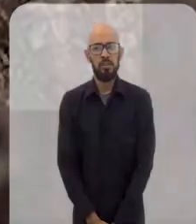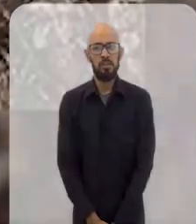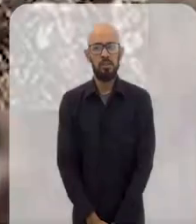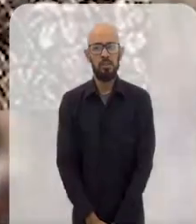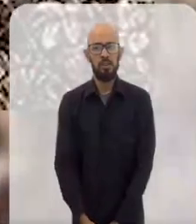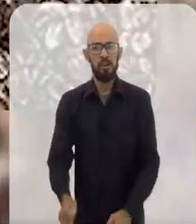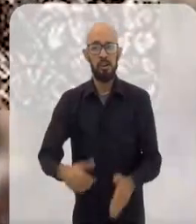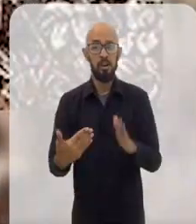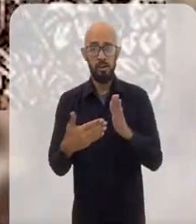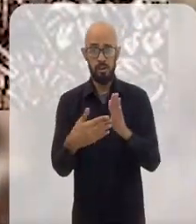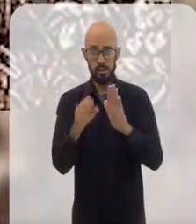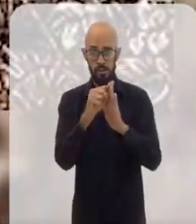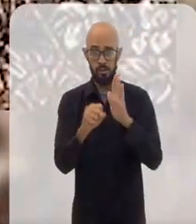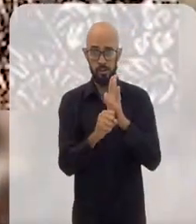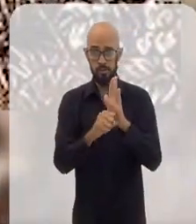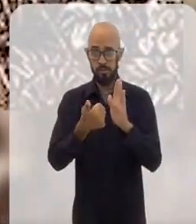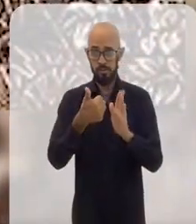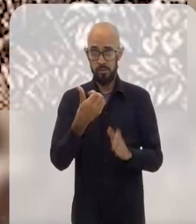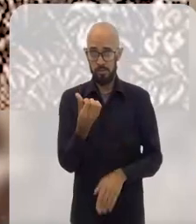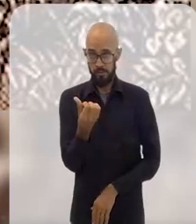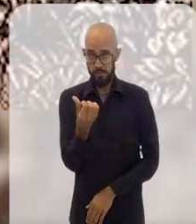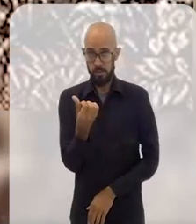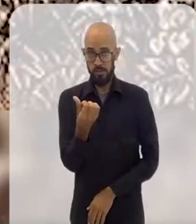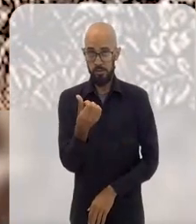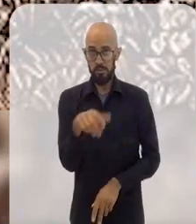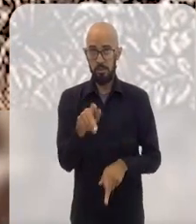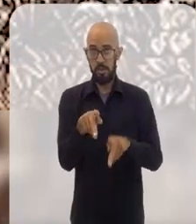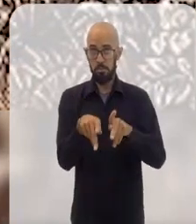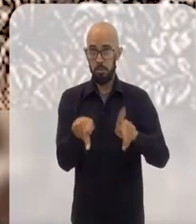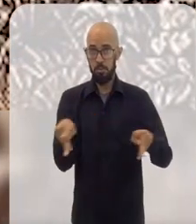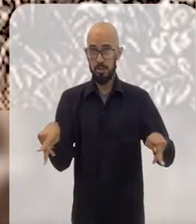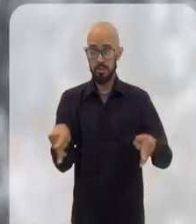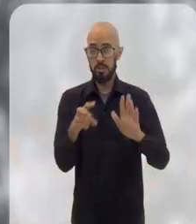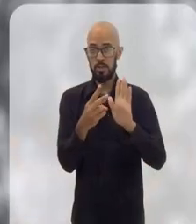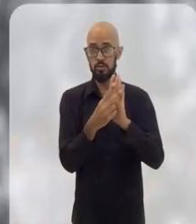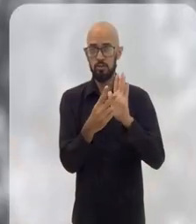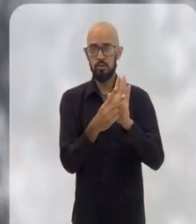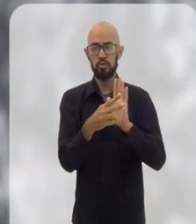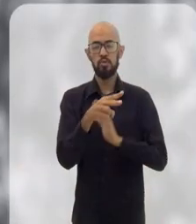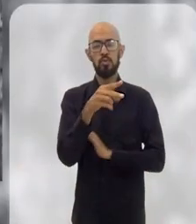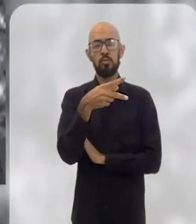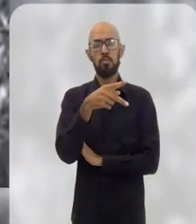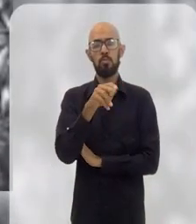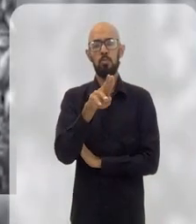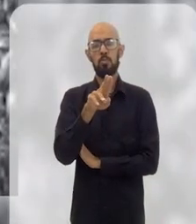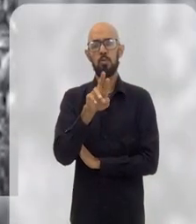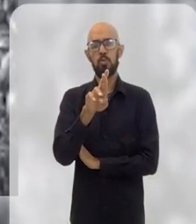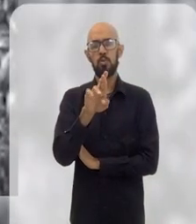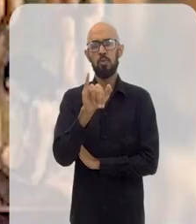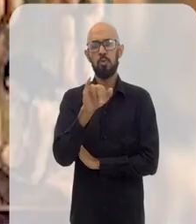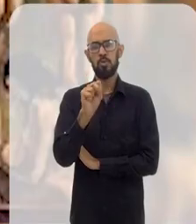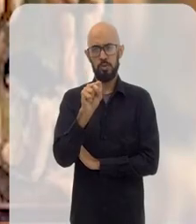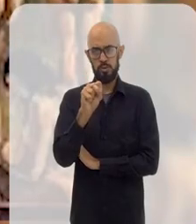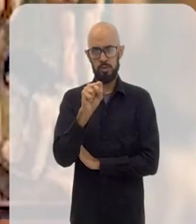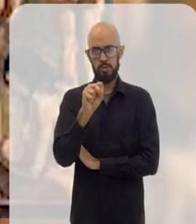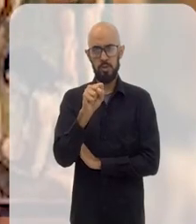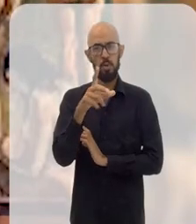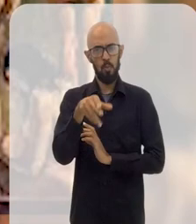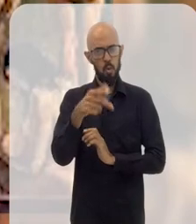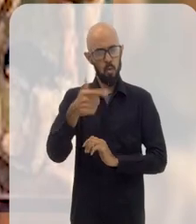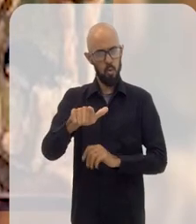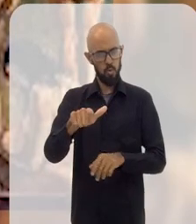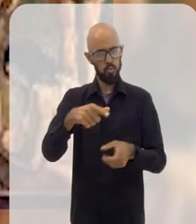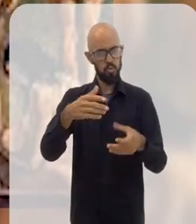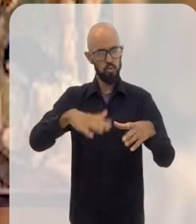Até o século XVI, a região era habitada pelos índios puris, como em outras localidades do estado. A partir de